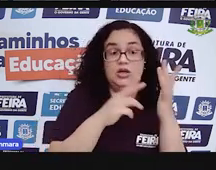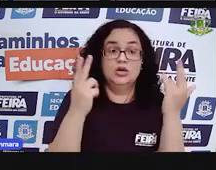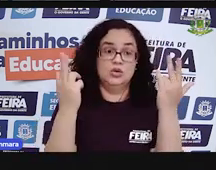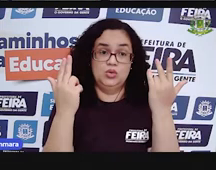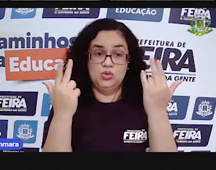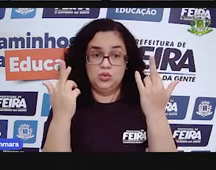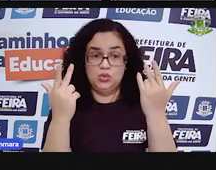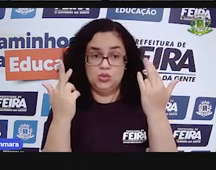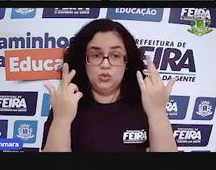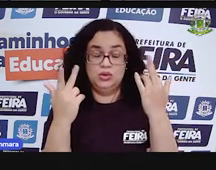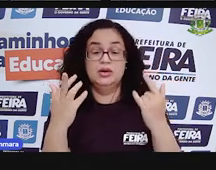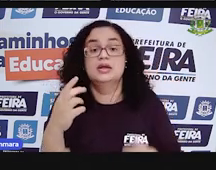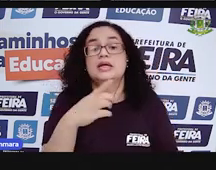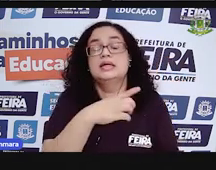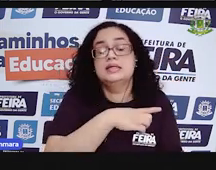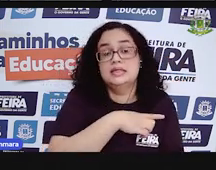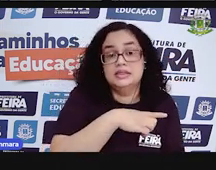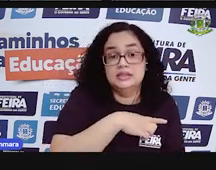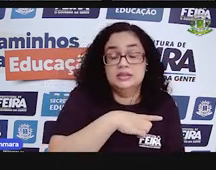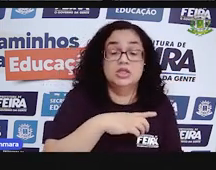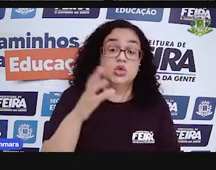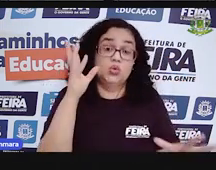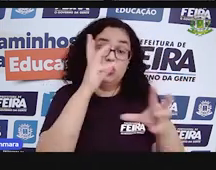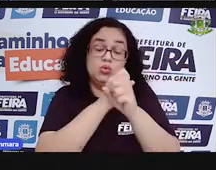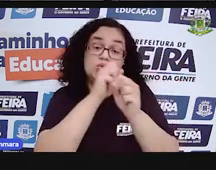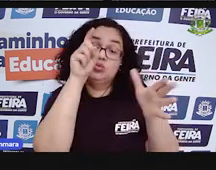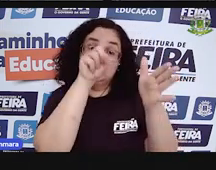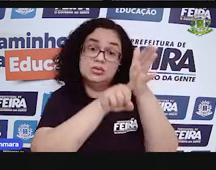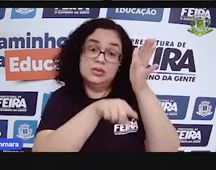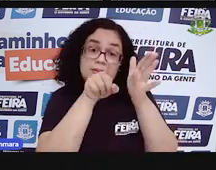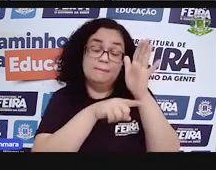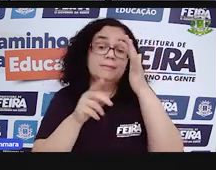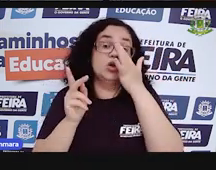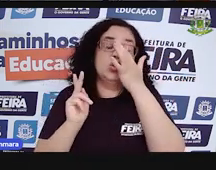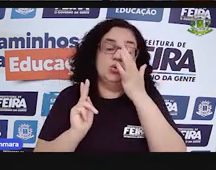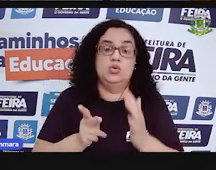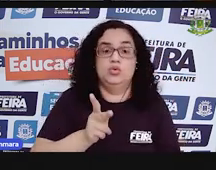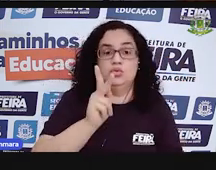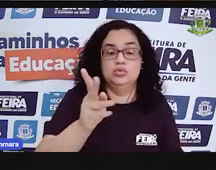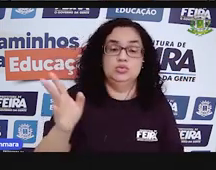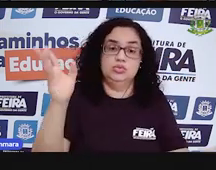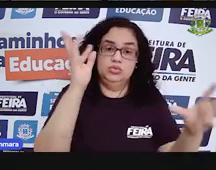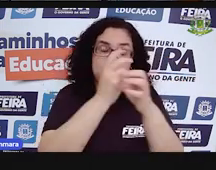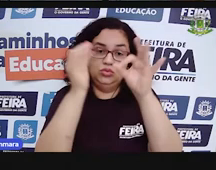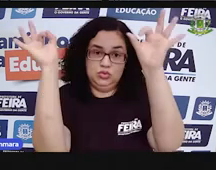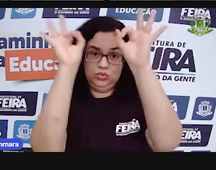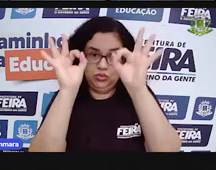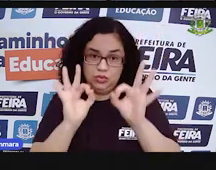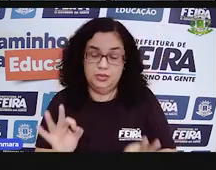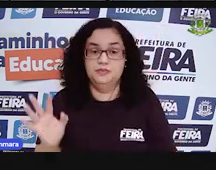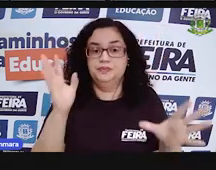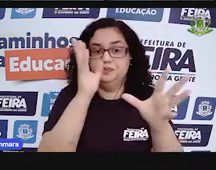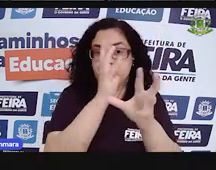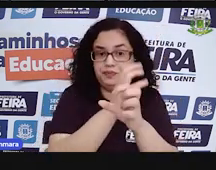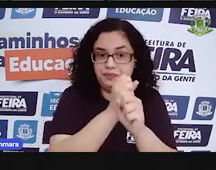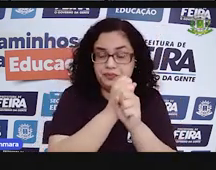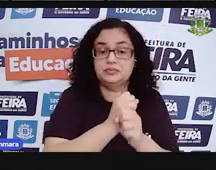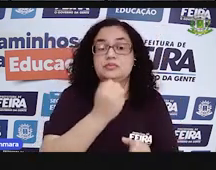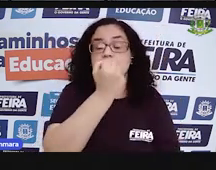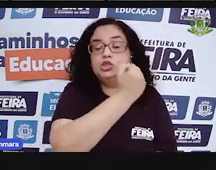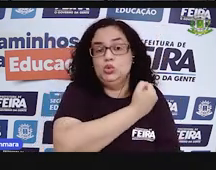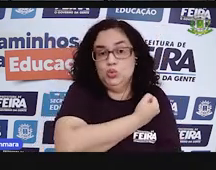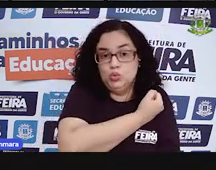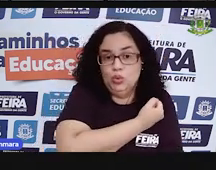essa conta, mesmo sendo na conta de menos, continua sendo na hora de armar a continha, a gente coloca